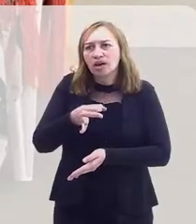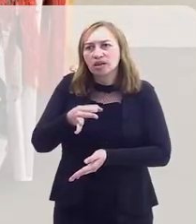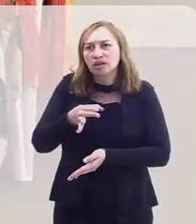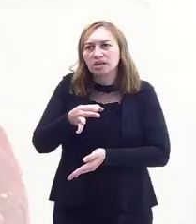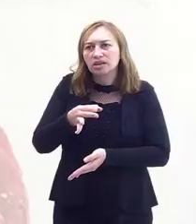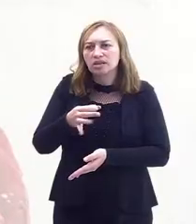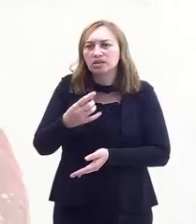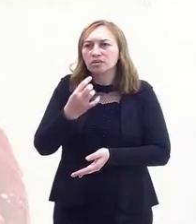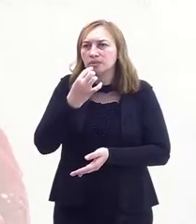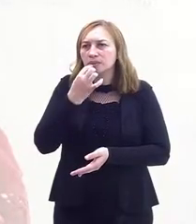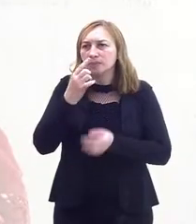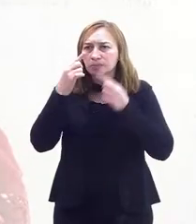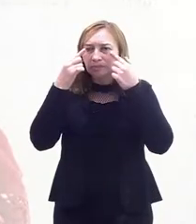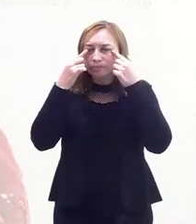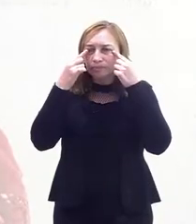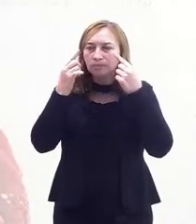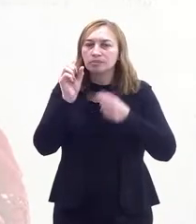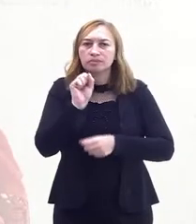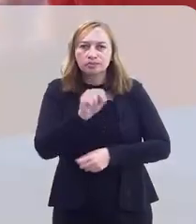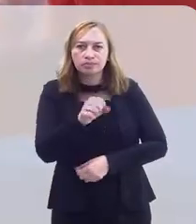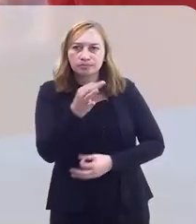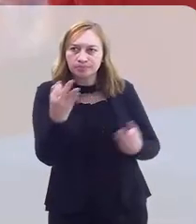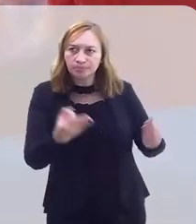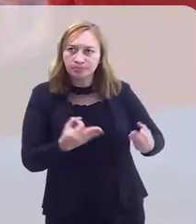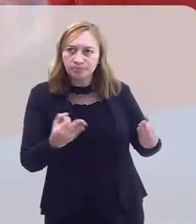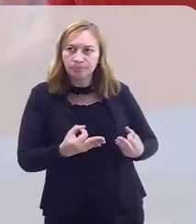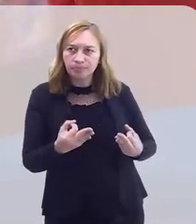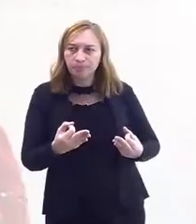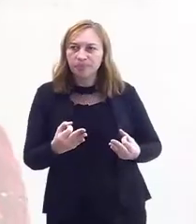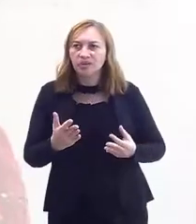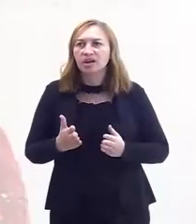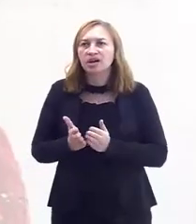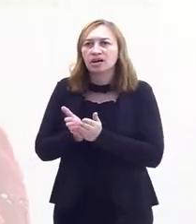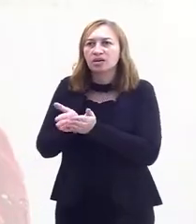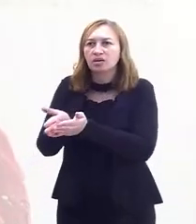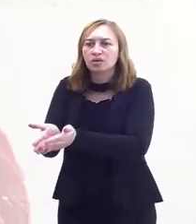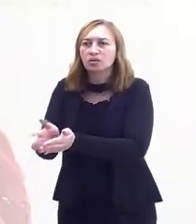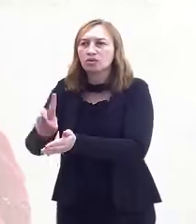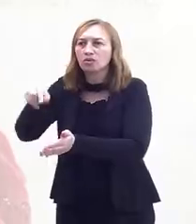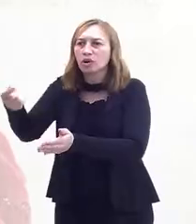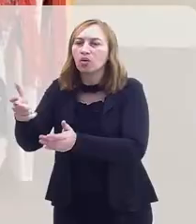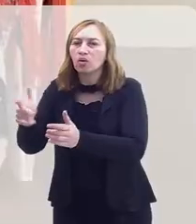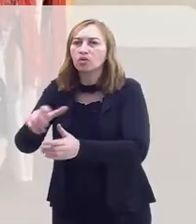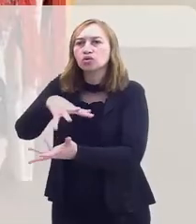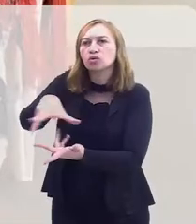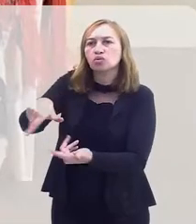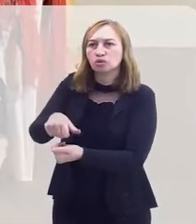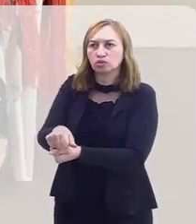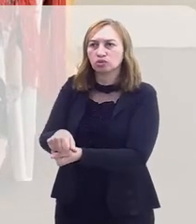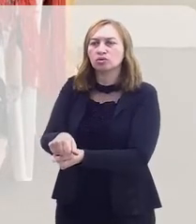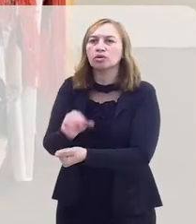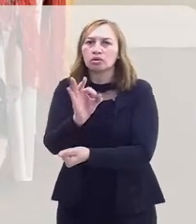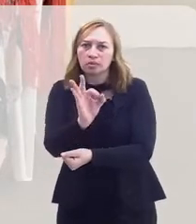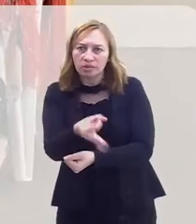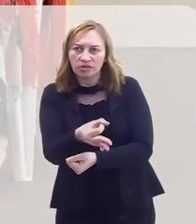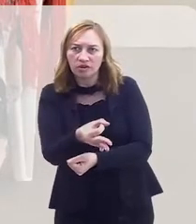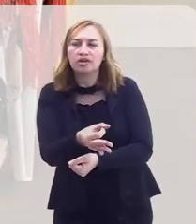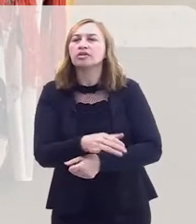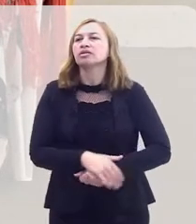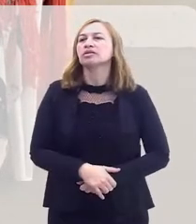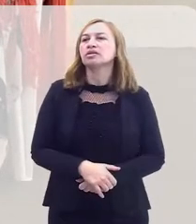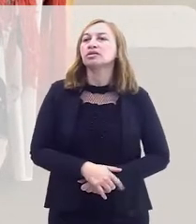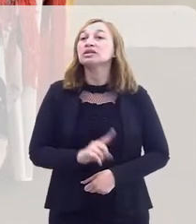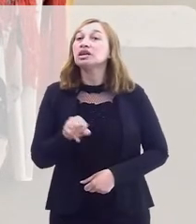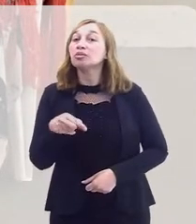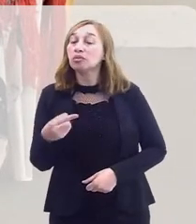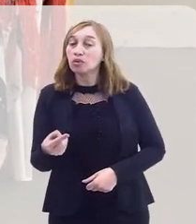moedas que são colocadas? Sim. Isso, perfeitamente. E aí ela faz a passagem dela para outro mundo. Sim. Perfeito?